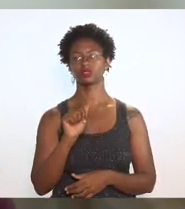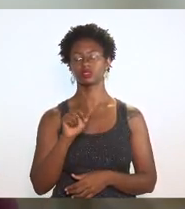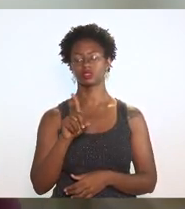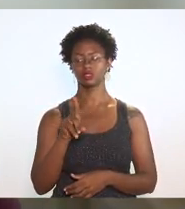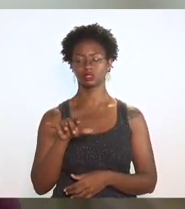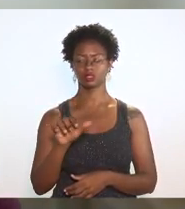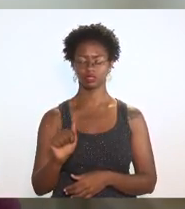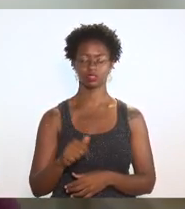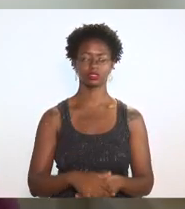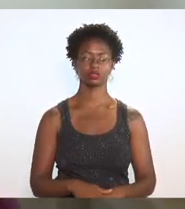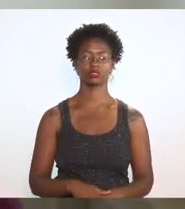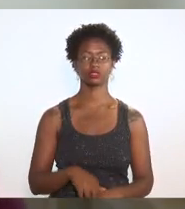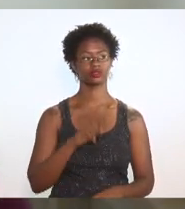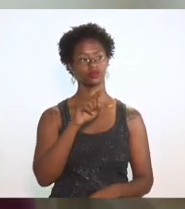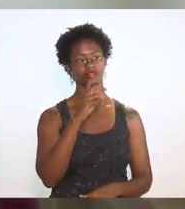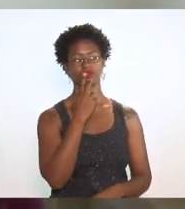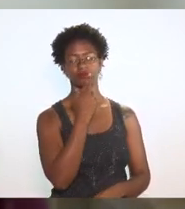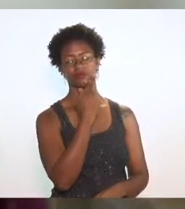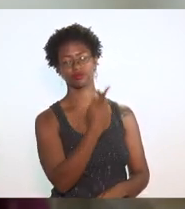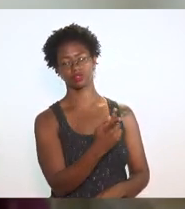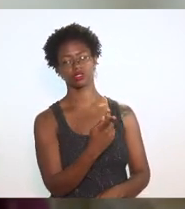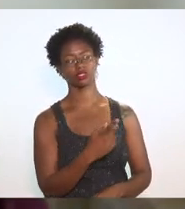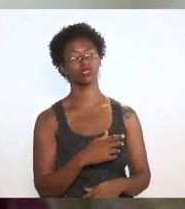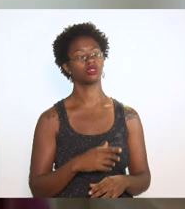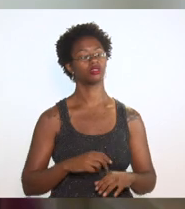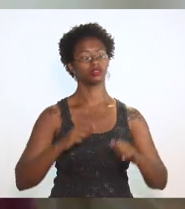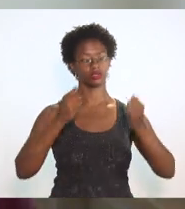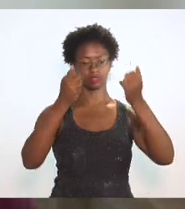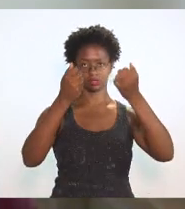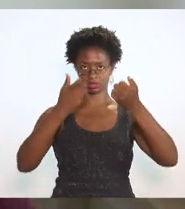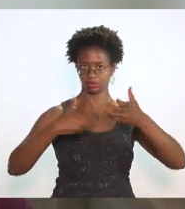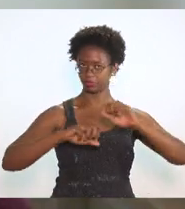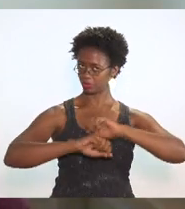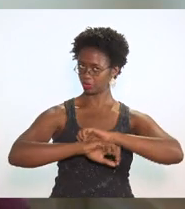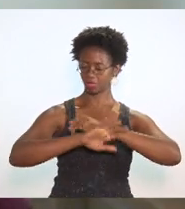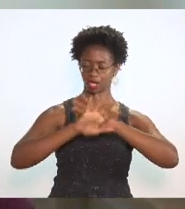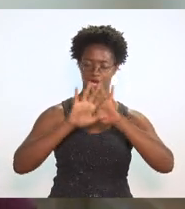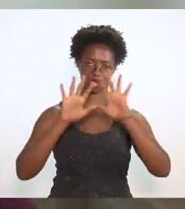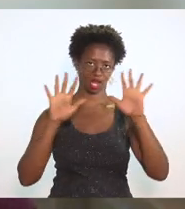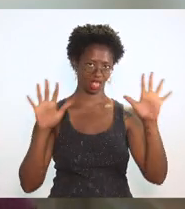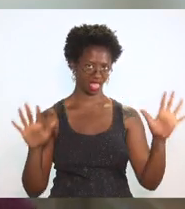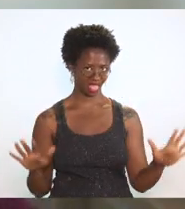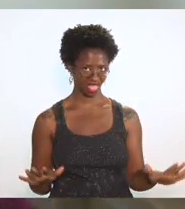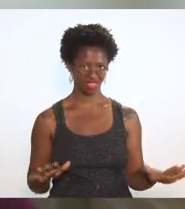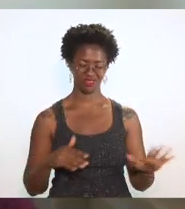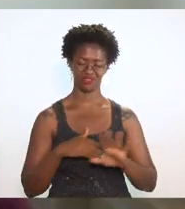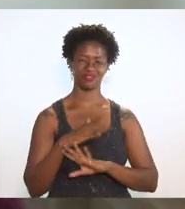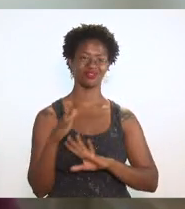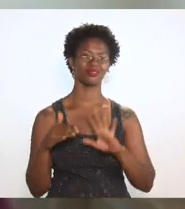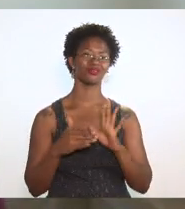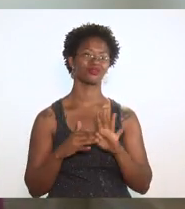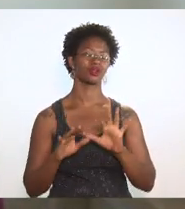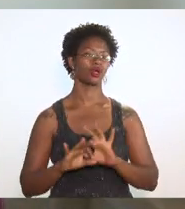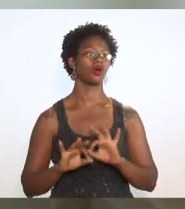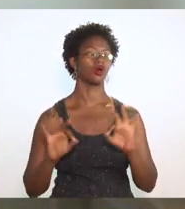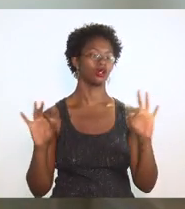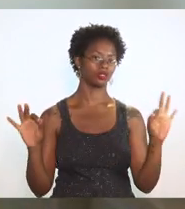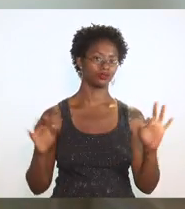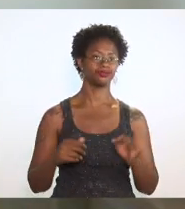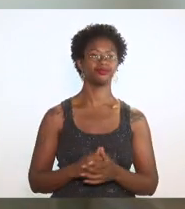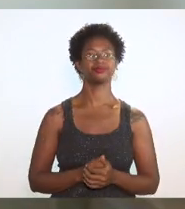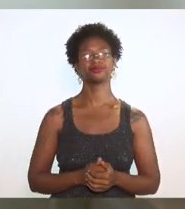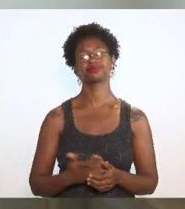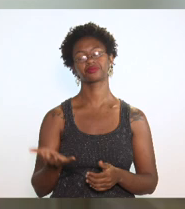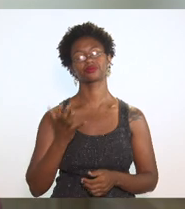seu pronunciamento foi bastante esclarecedor bastante esclarecedor eu